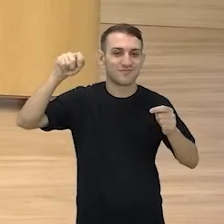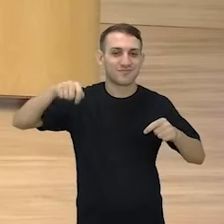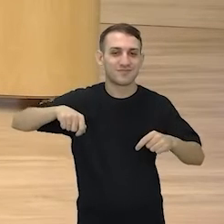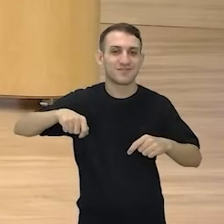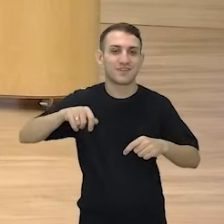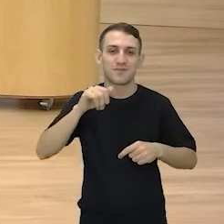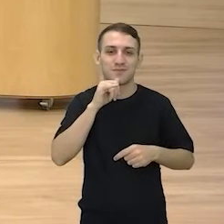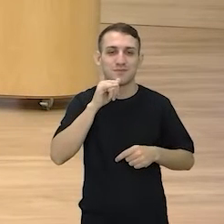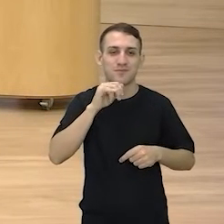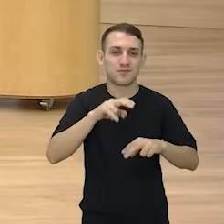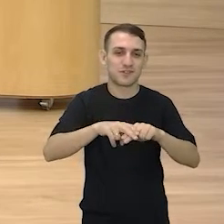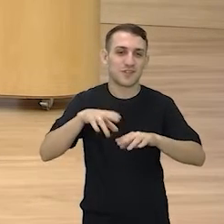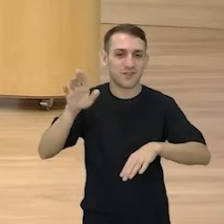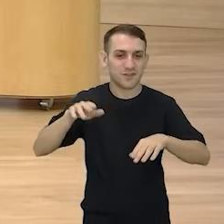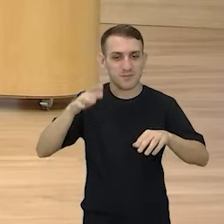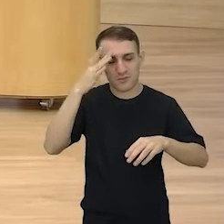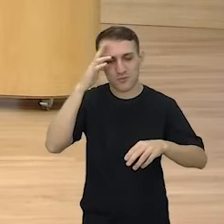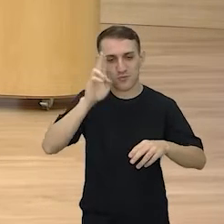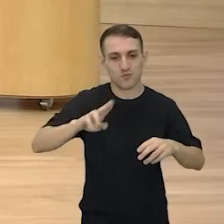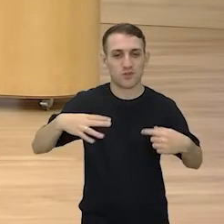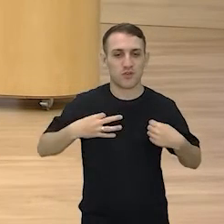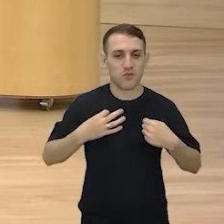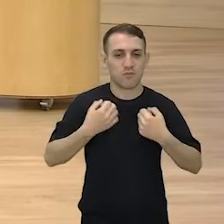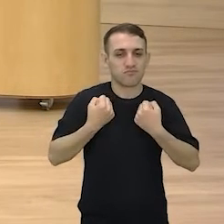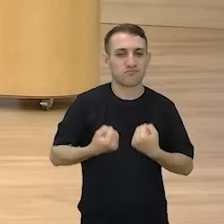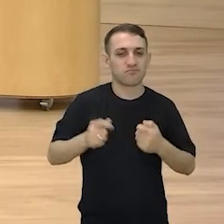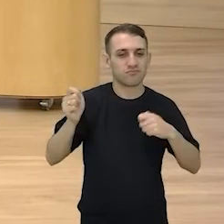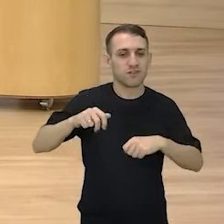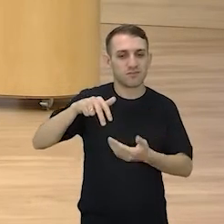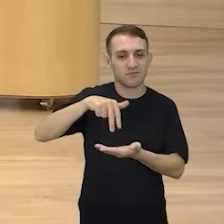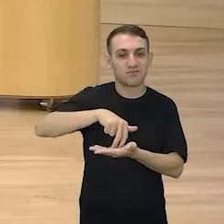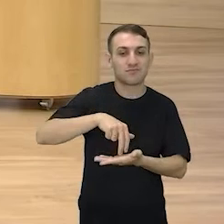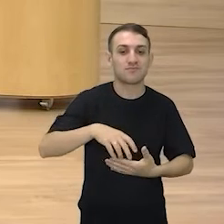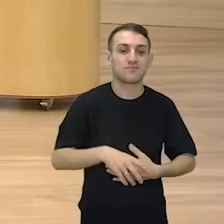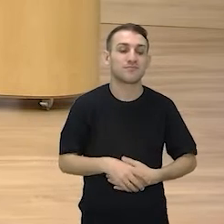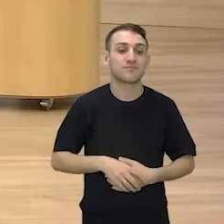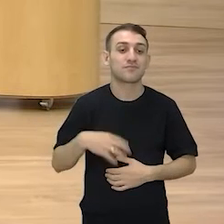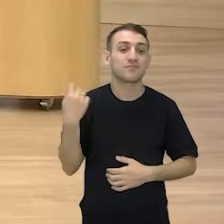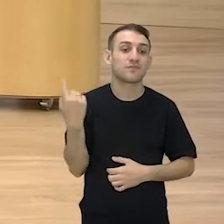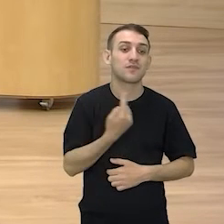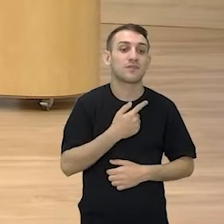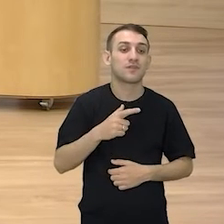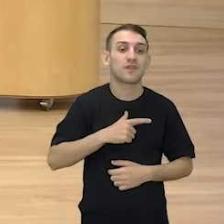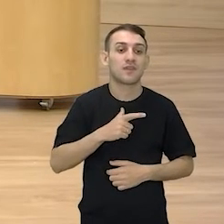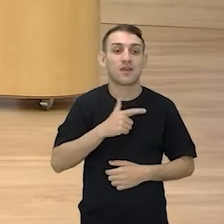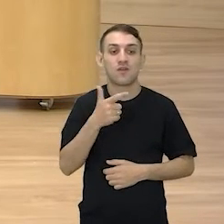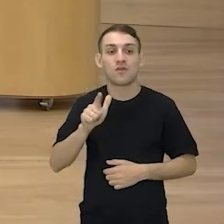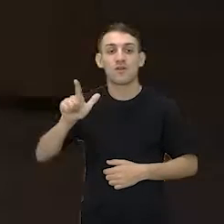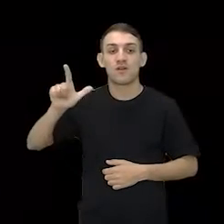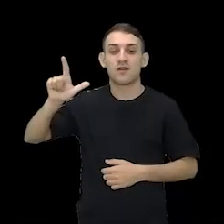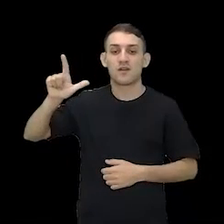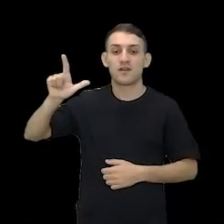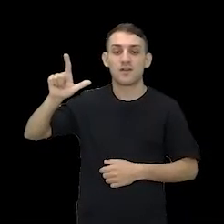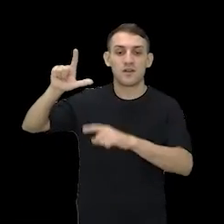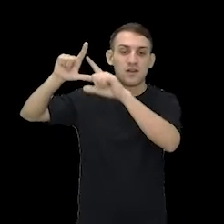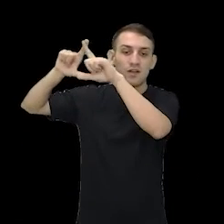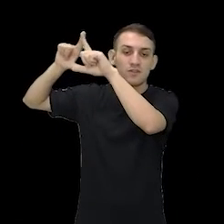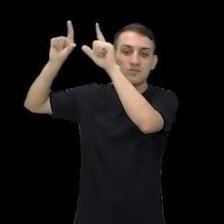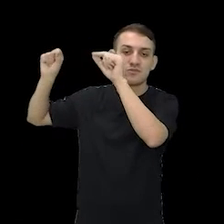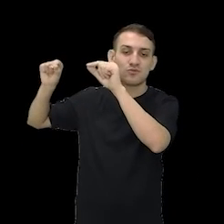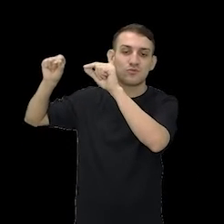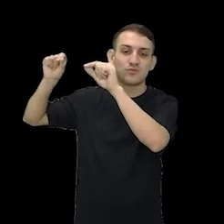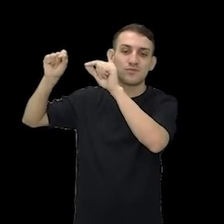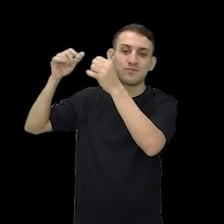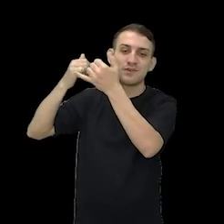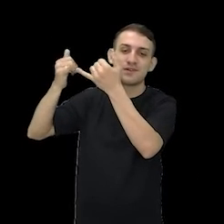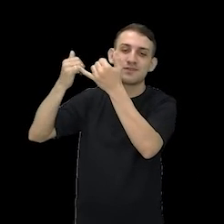roupas bem pesadonas para ficar mais coladinho no chão. Exatamente. Aí a gente tem a lua minguante. É aquela que mingua,